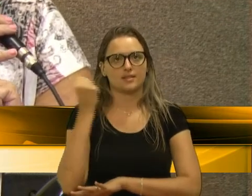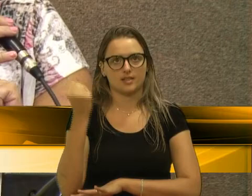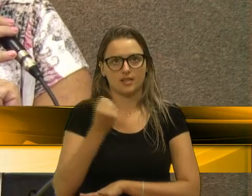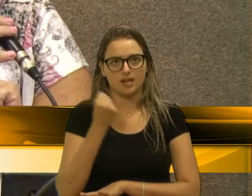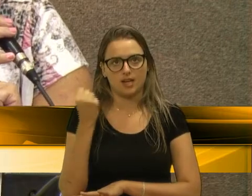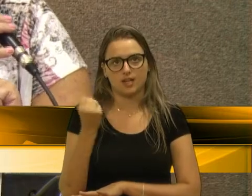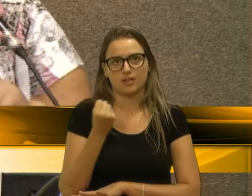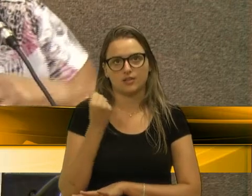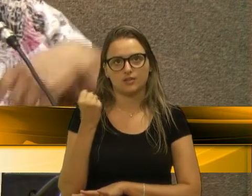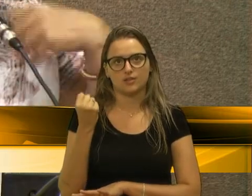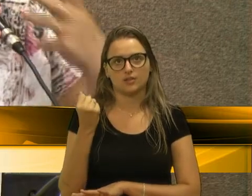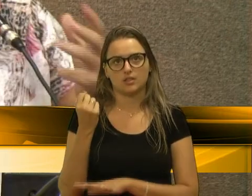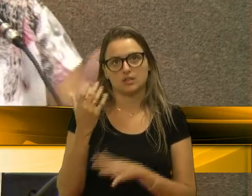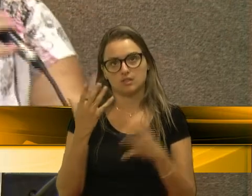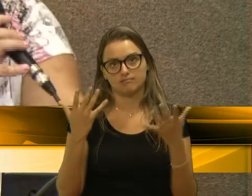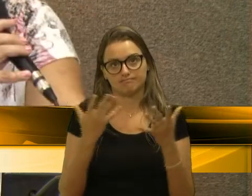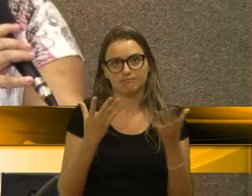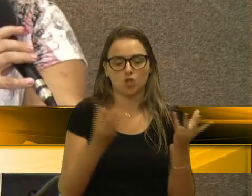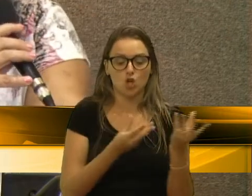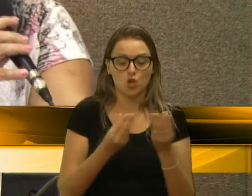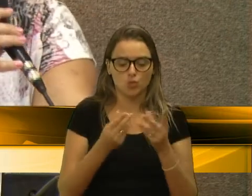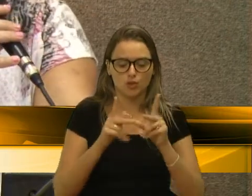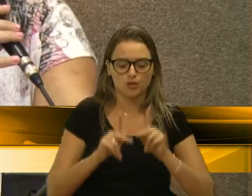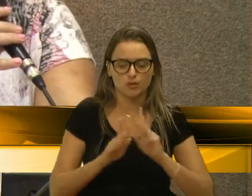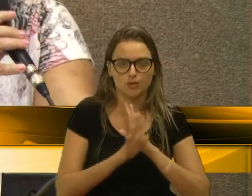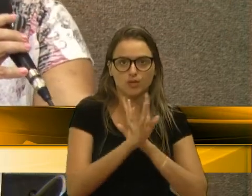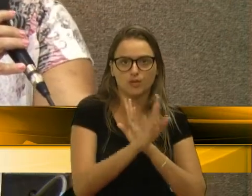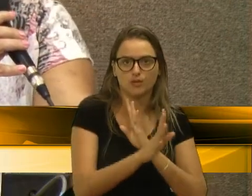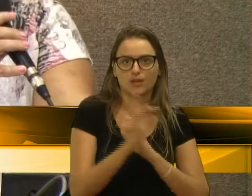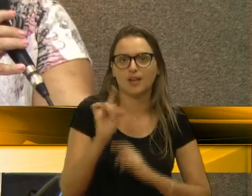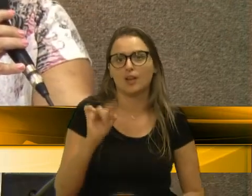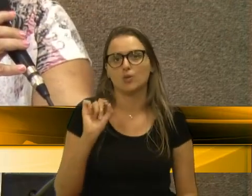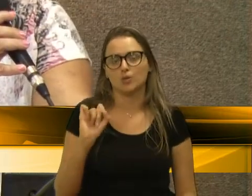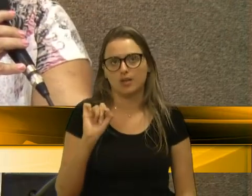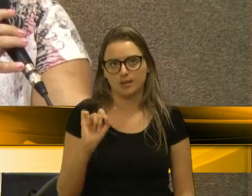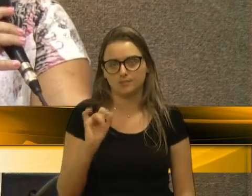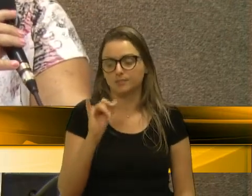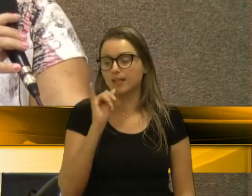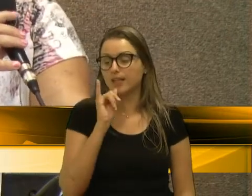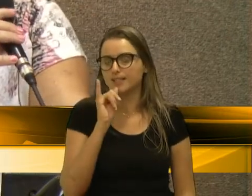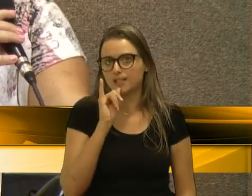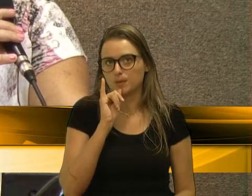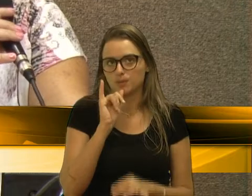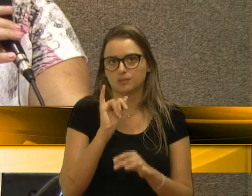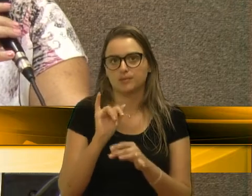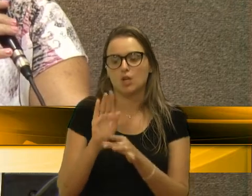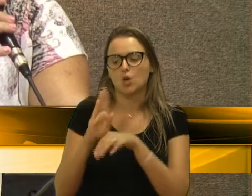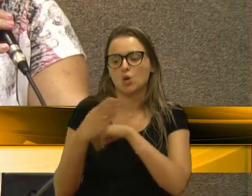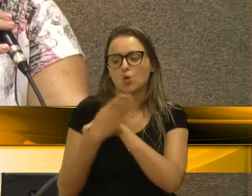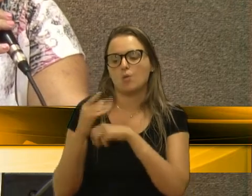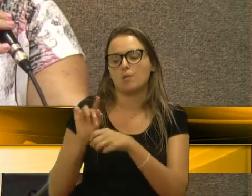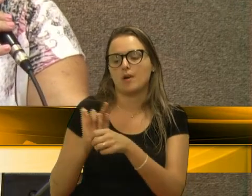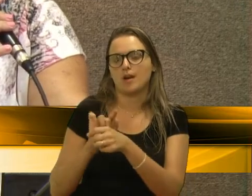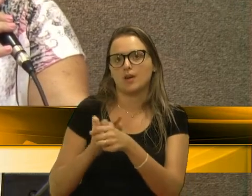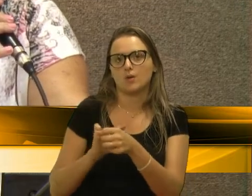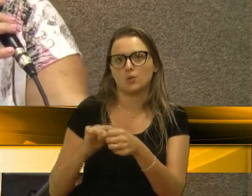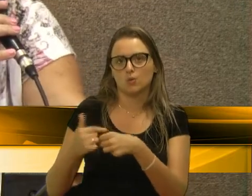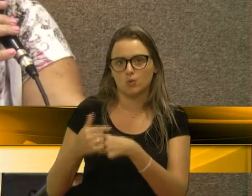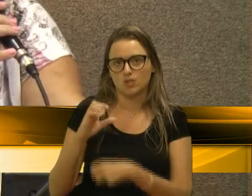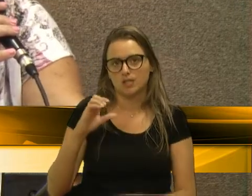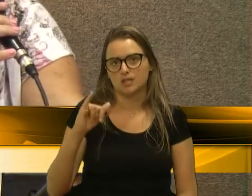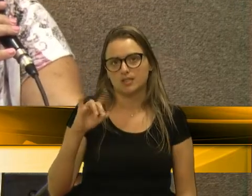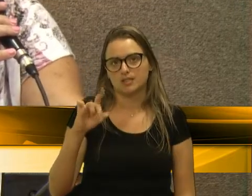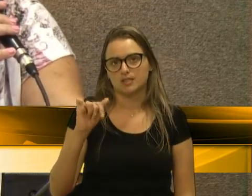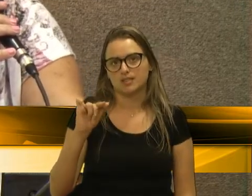acúmulo de pessoas é que, por exemplo, a cidade industrial é onde deveria ter uma